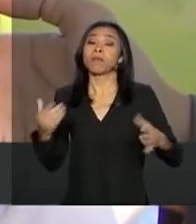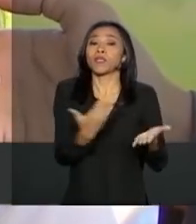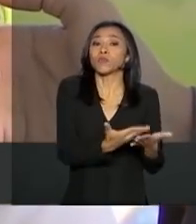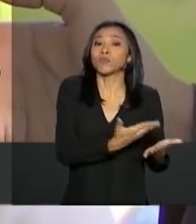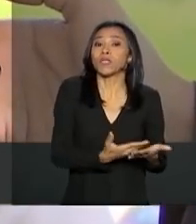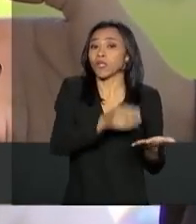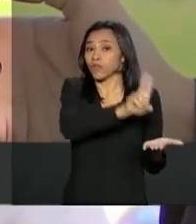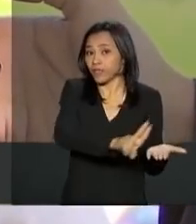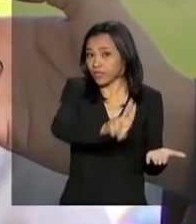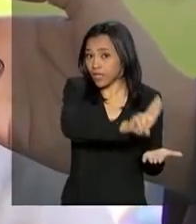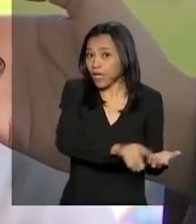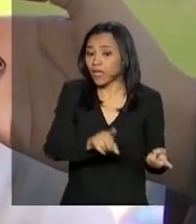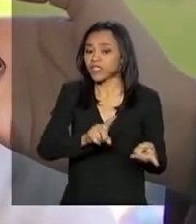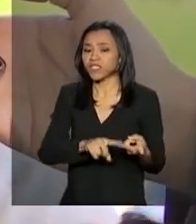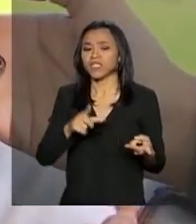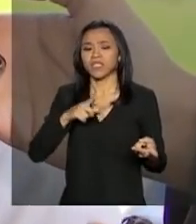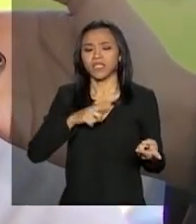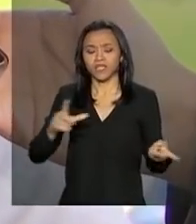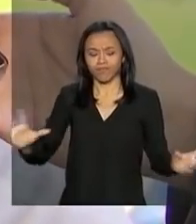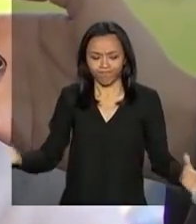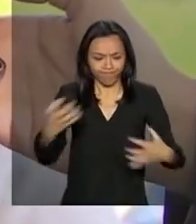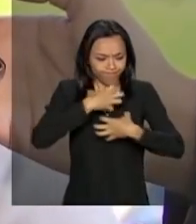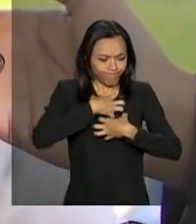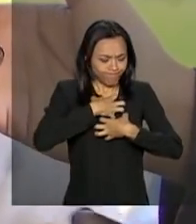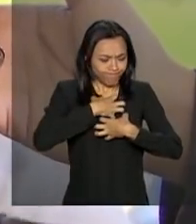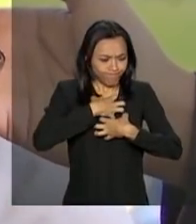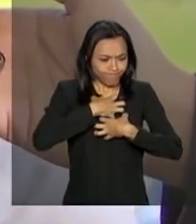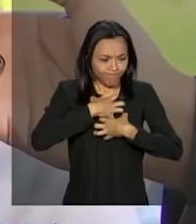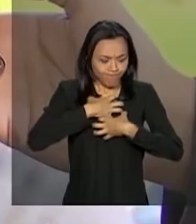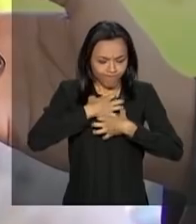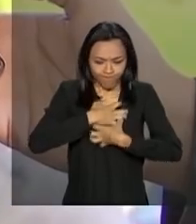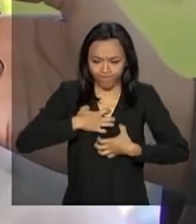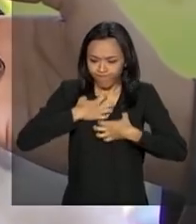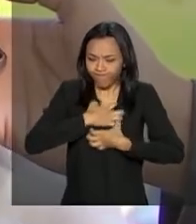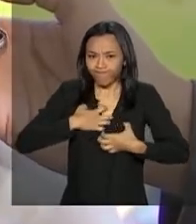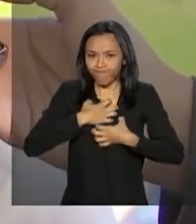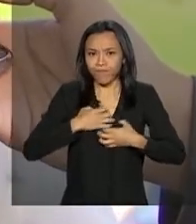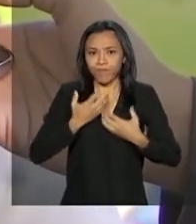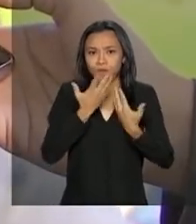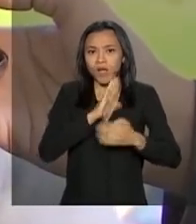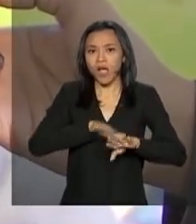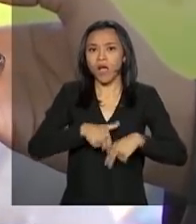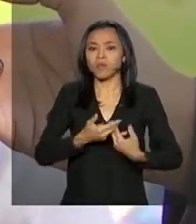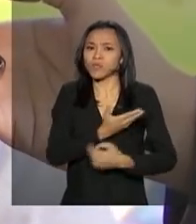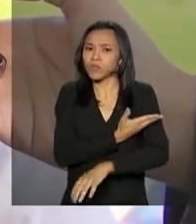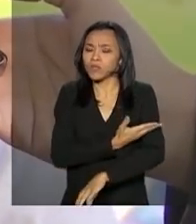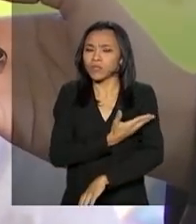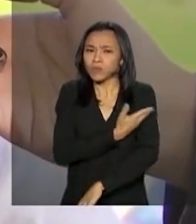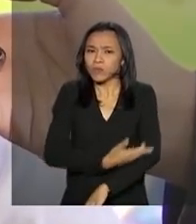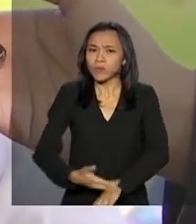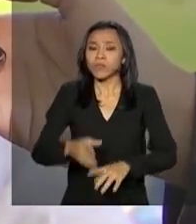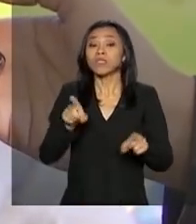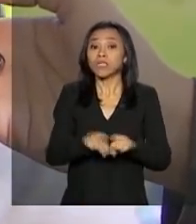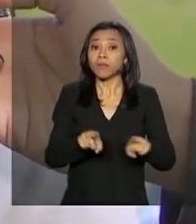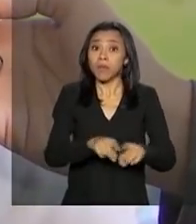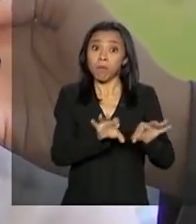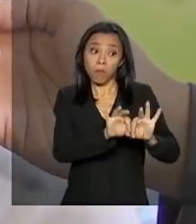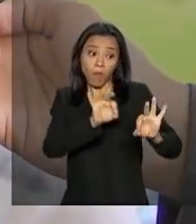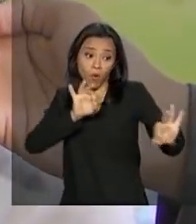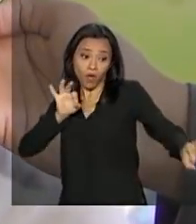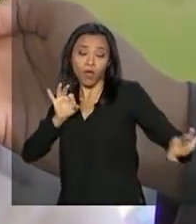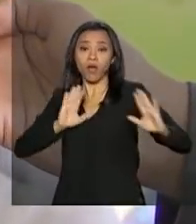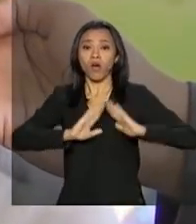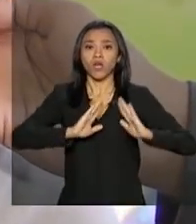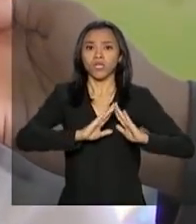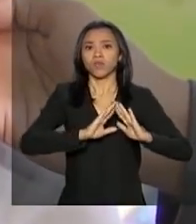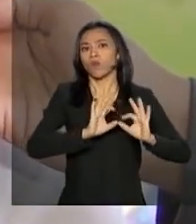O conflito dela com a nossa realidade. Jovens morando muito distante do centro educacional. Nós vamos dar